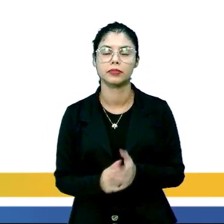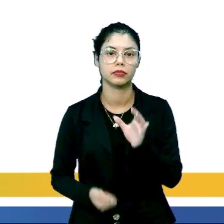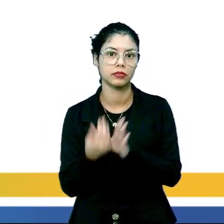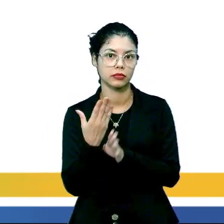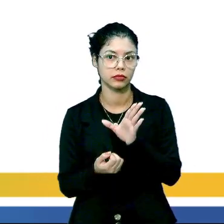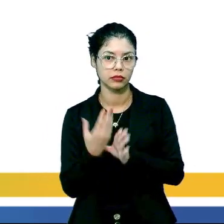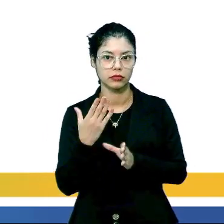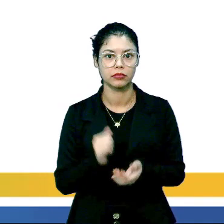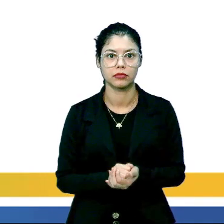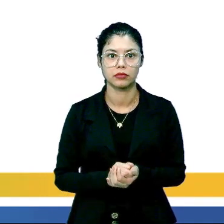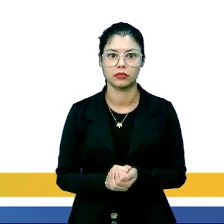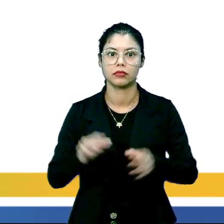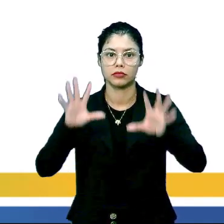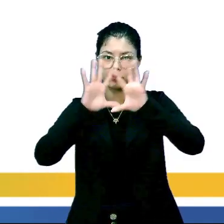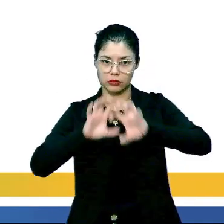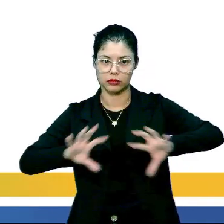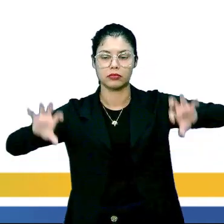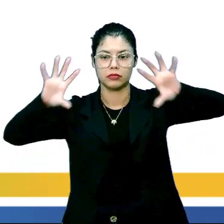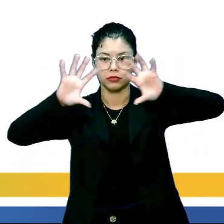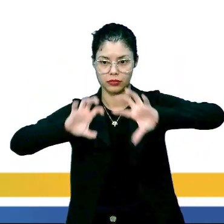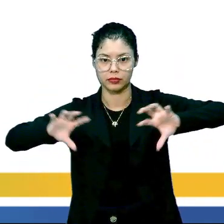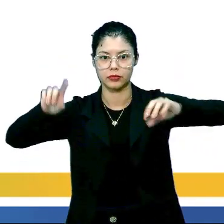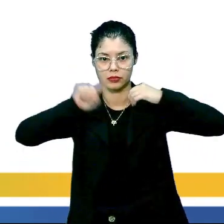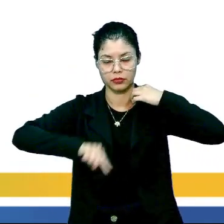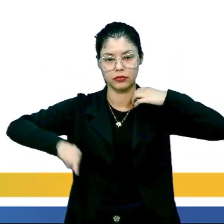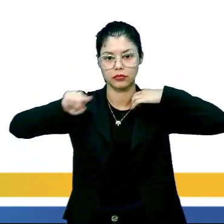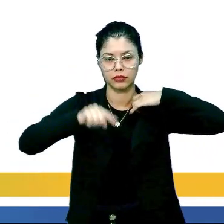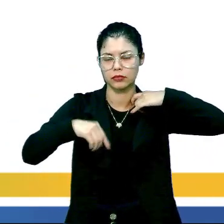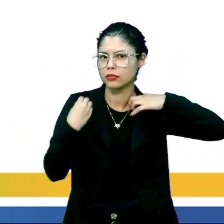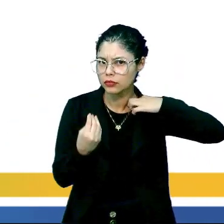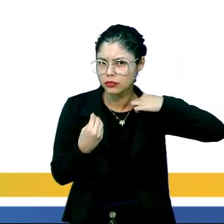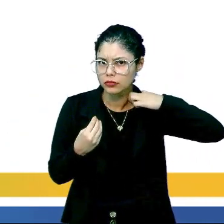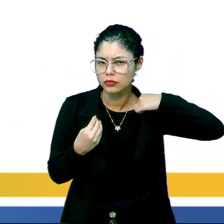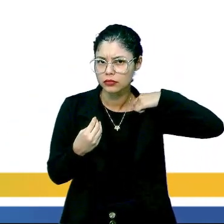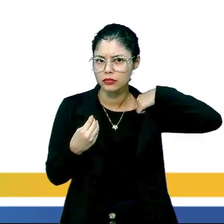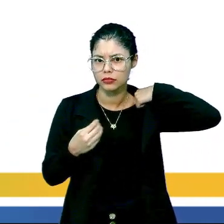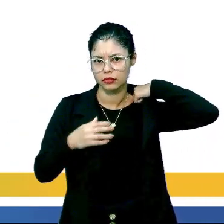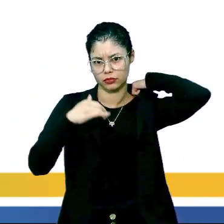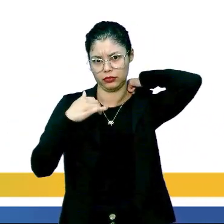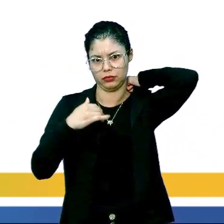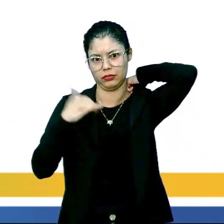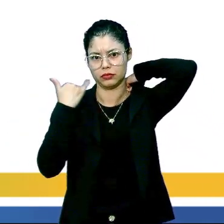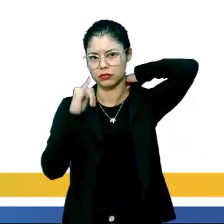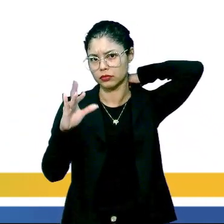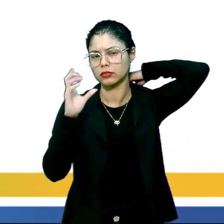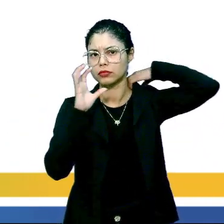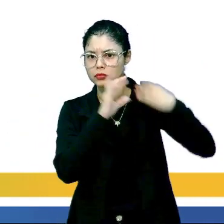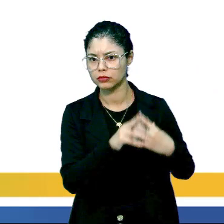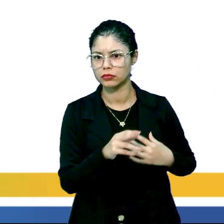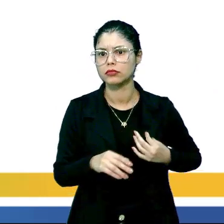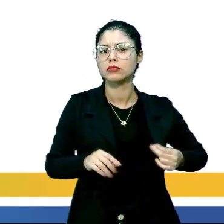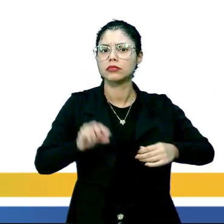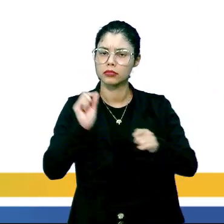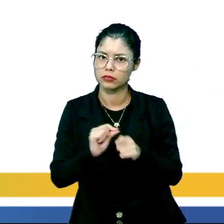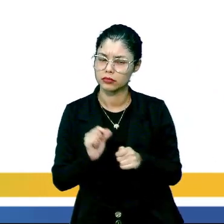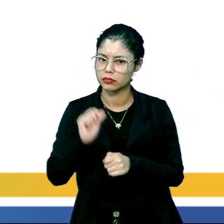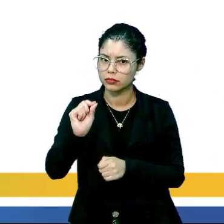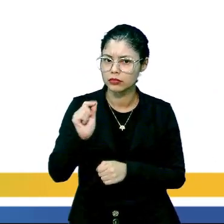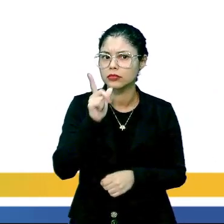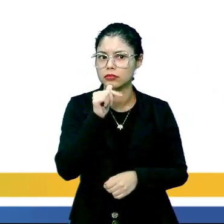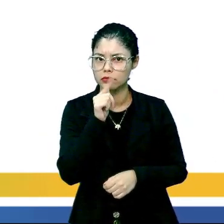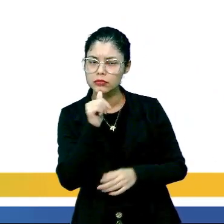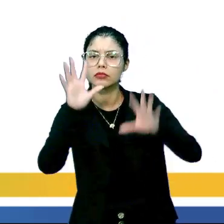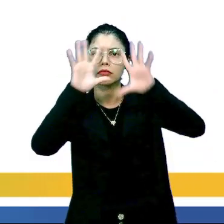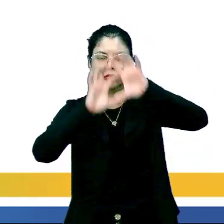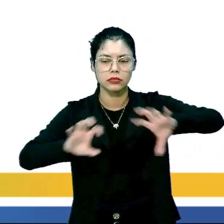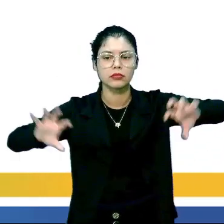produz energia? Os vapores que geram as Ls. Para que serve a radiação? Para gerar calor. E esse calor faz com que a água evapore.